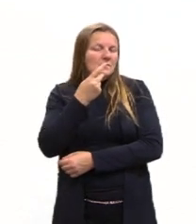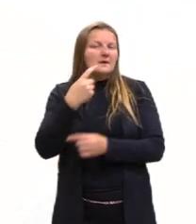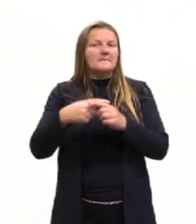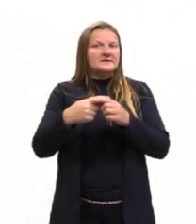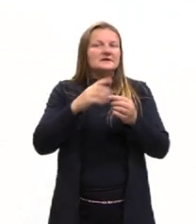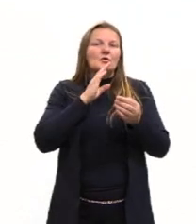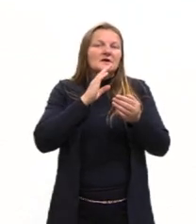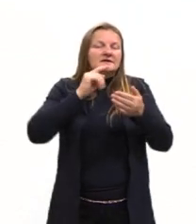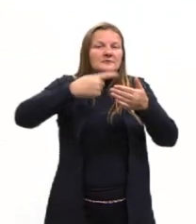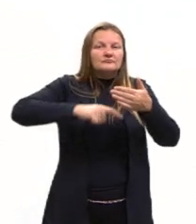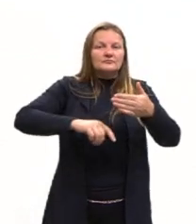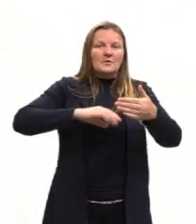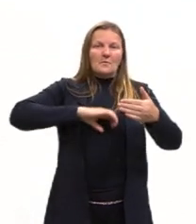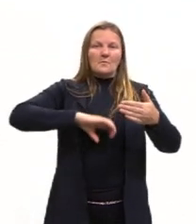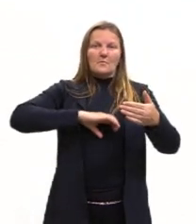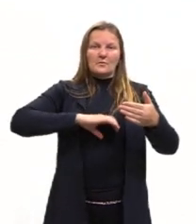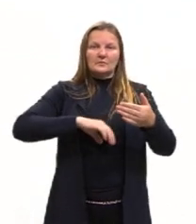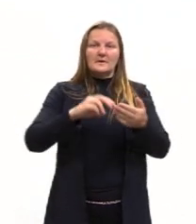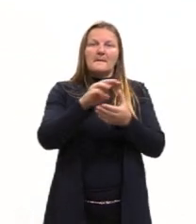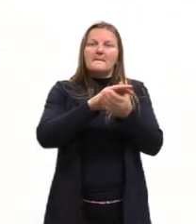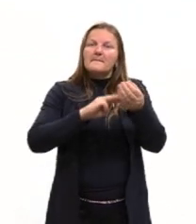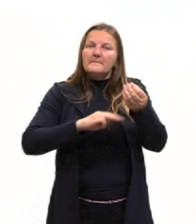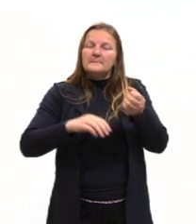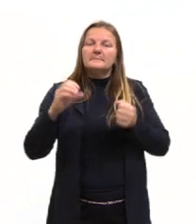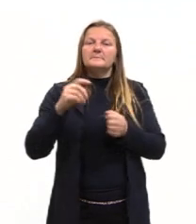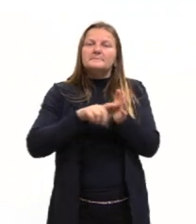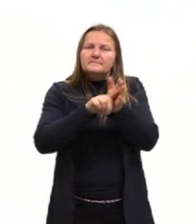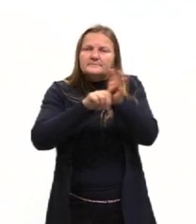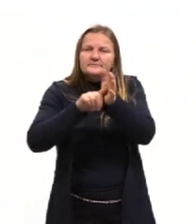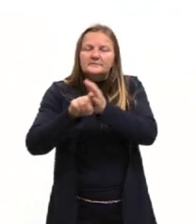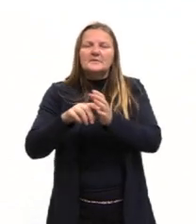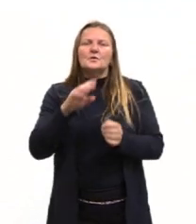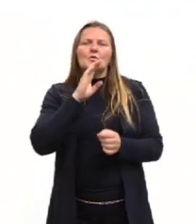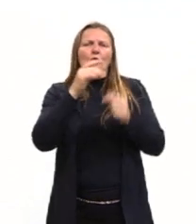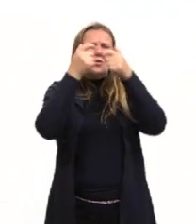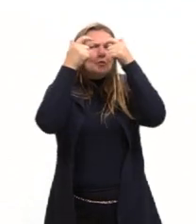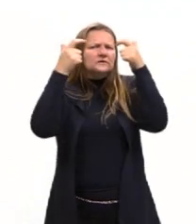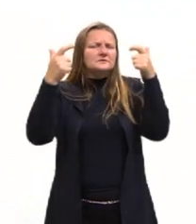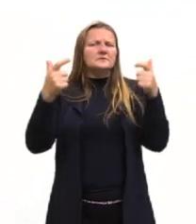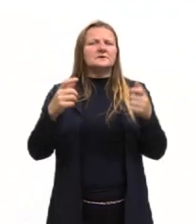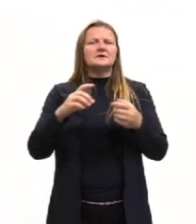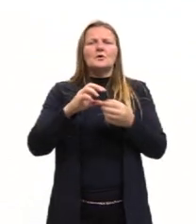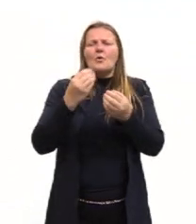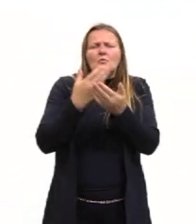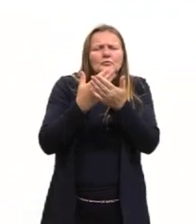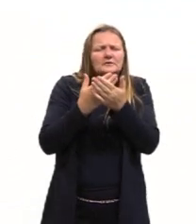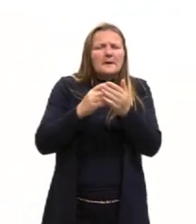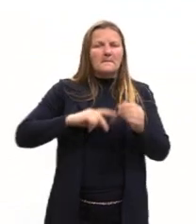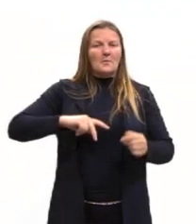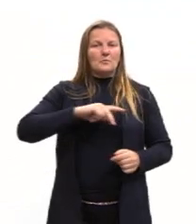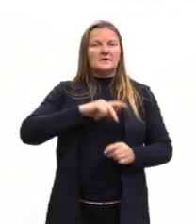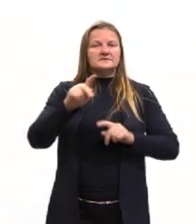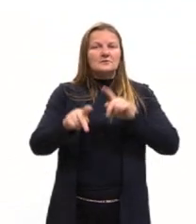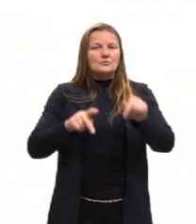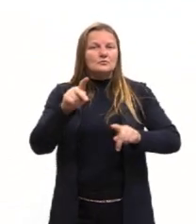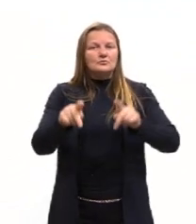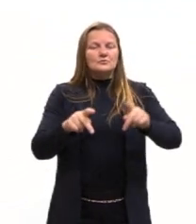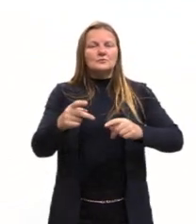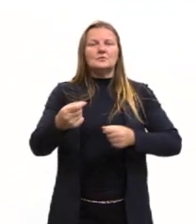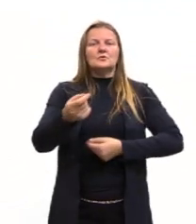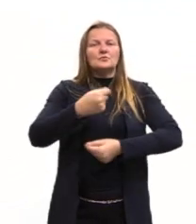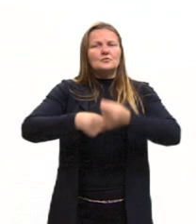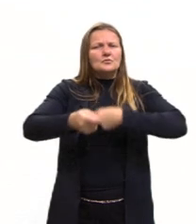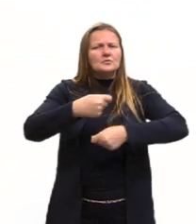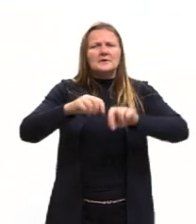portuguesa, metodologia de pesquisa, conhecimentos de demografia, ali econometria, para